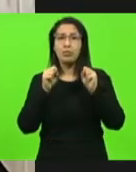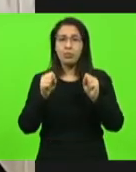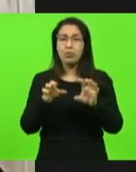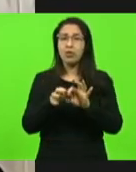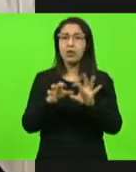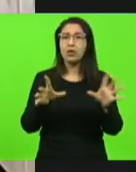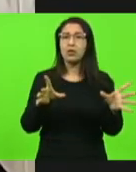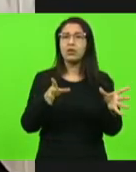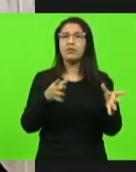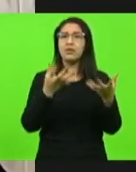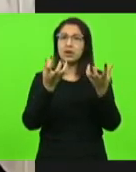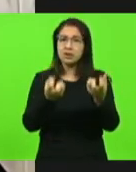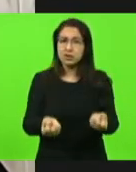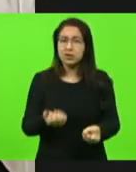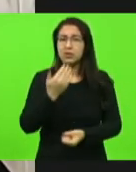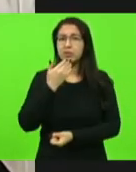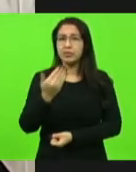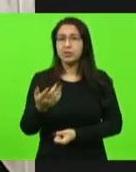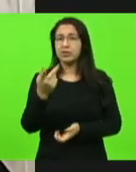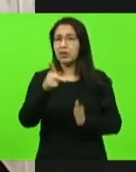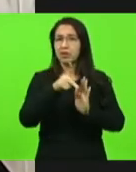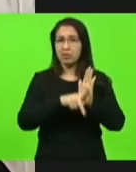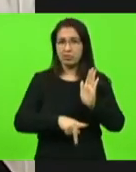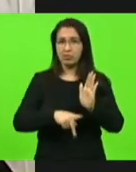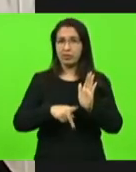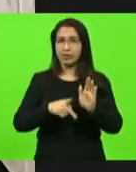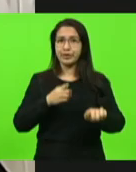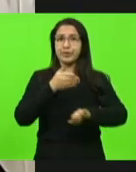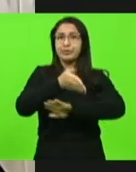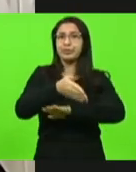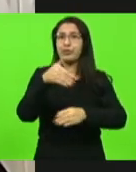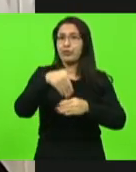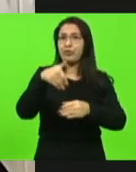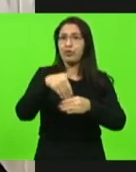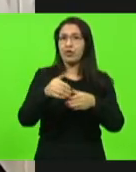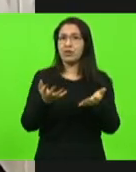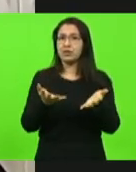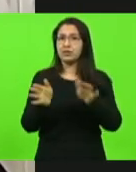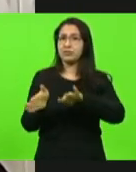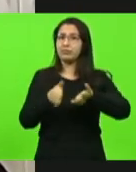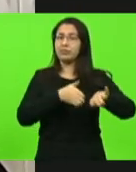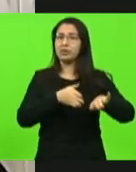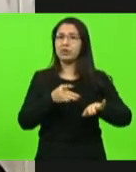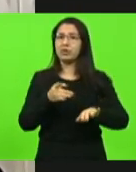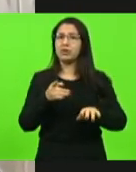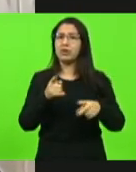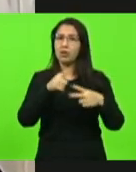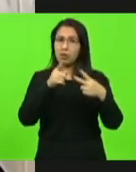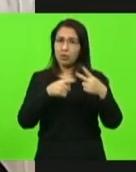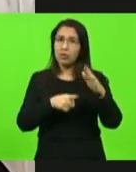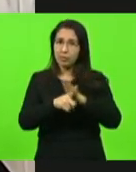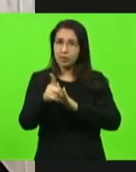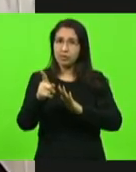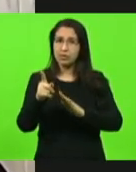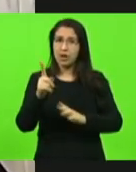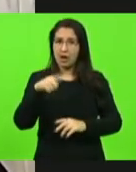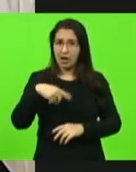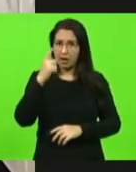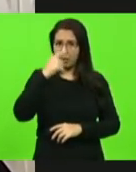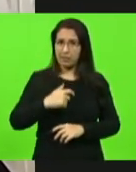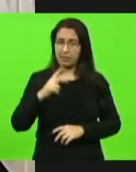para que esse projeto ele não vá ao plenário. Então, são esses dois questionamentos aí que eu levo. Se é pessoal comigo,